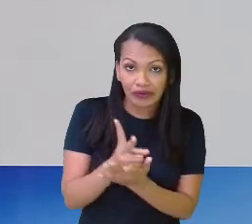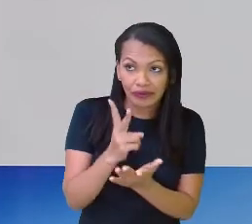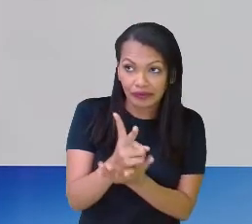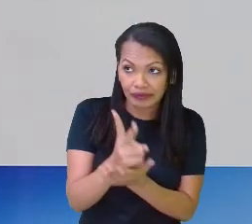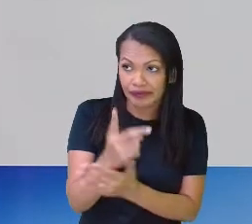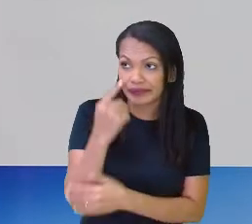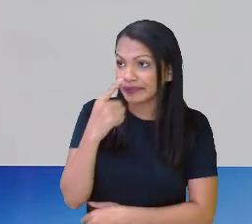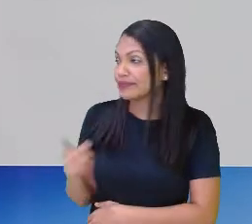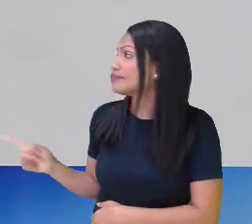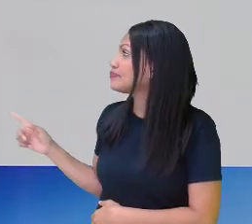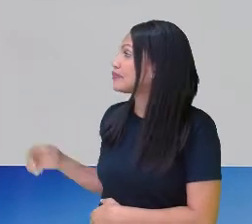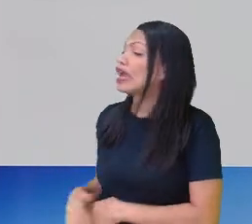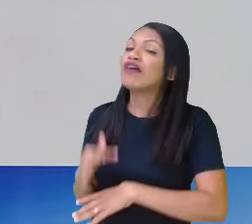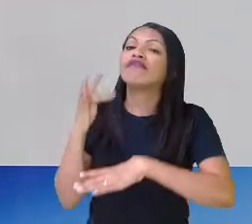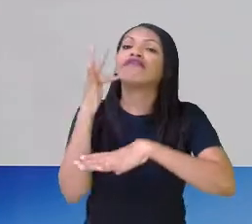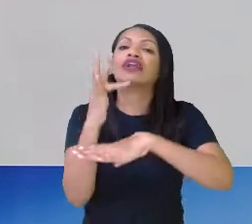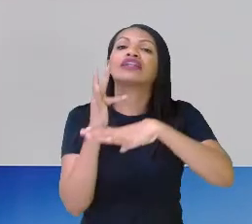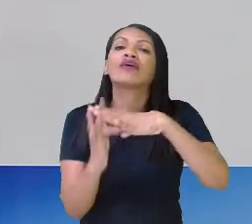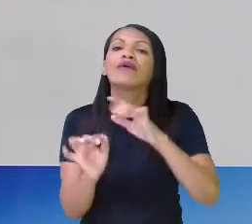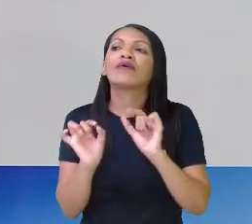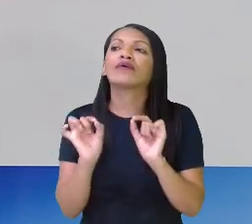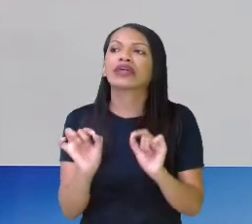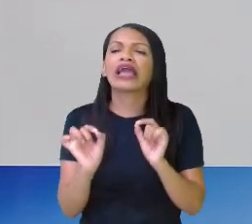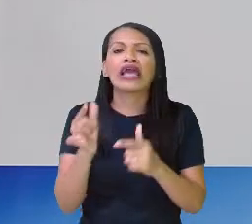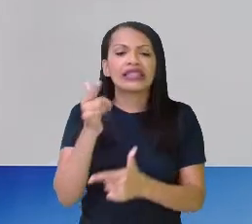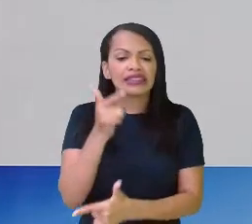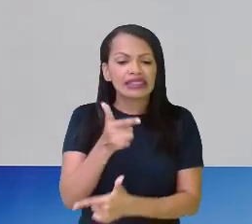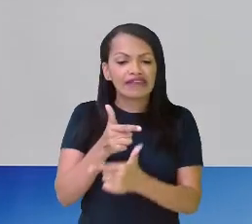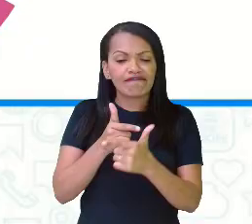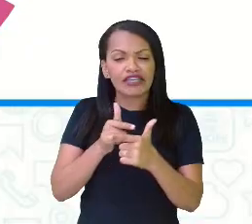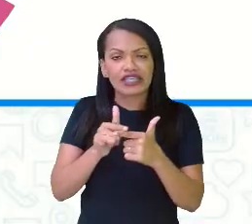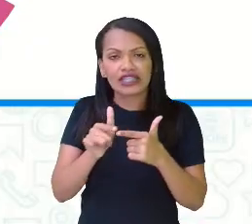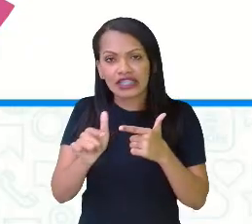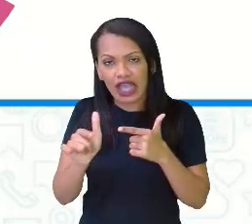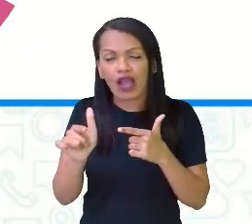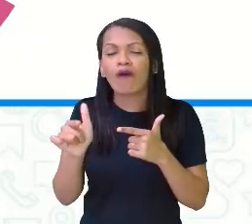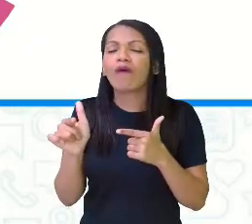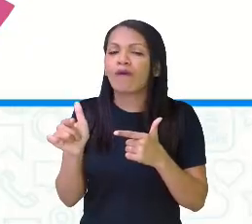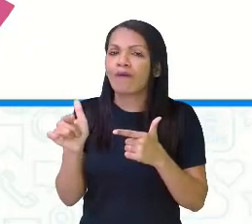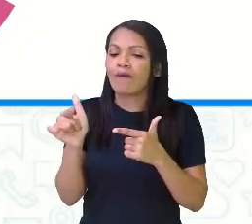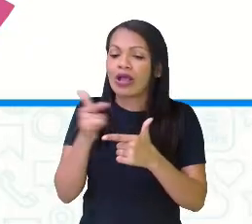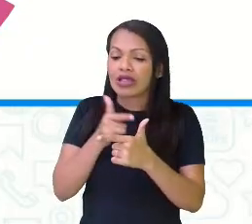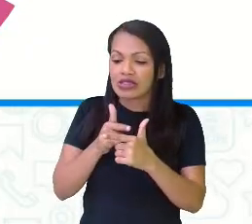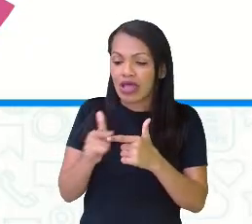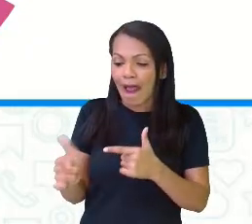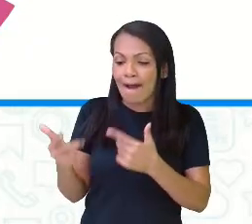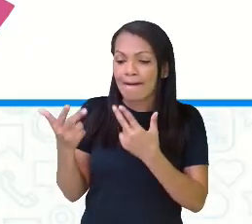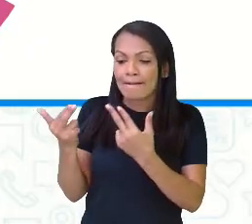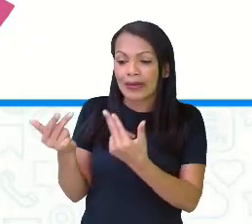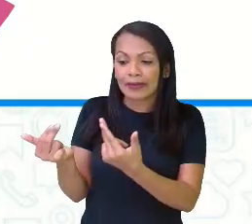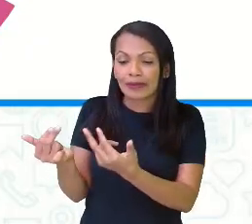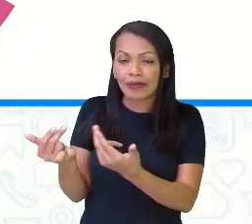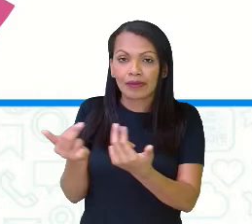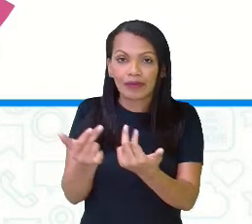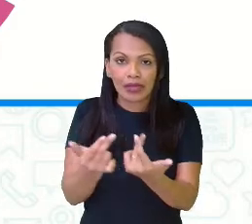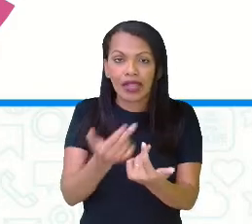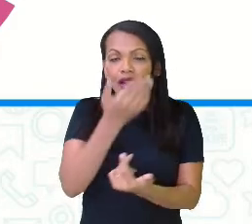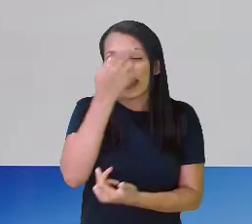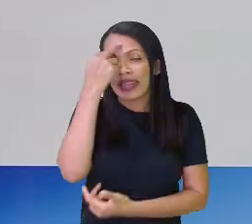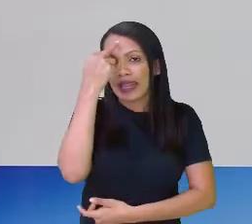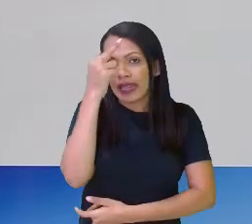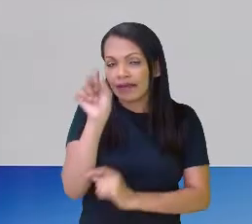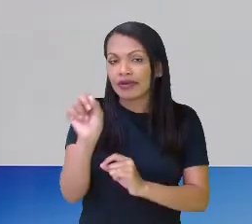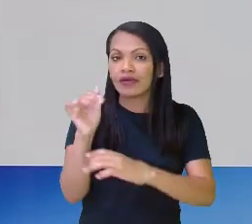Fração é o quê, gente? Fração é a parte de um inteiro que foi dividido em partes iguais. Mas não esquece, quando eu